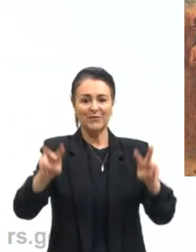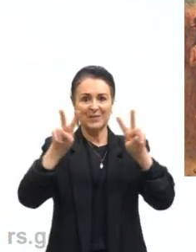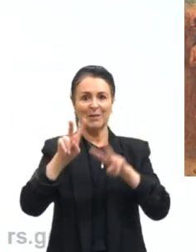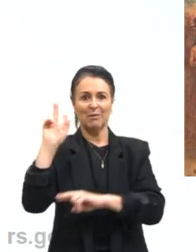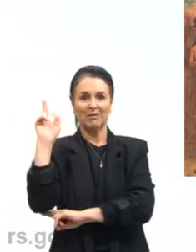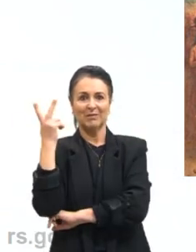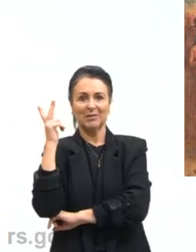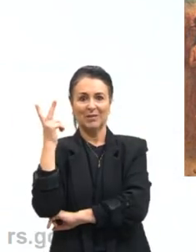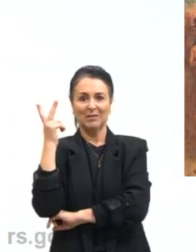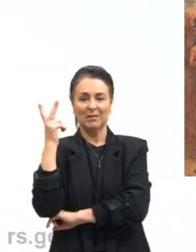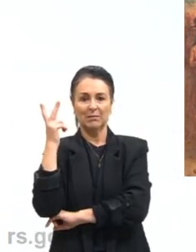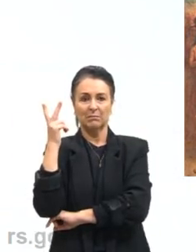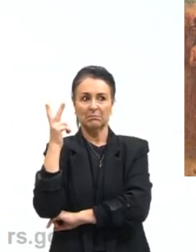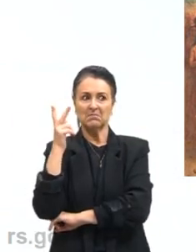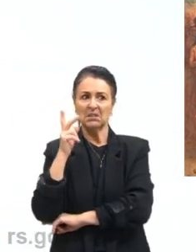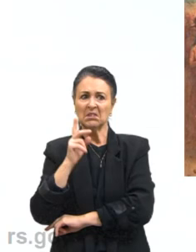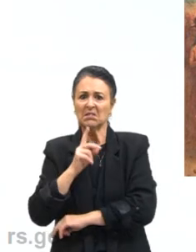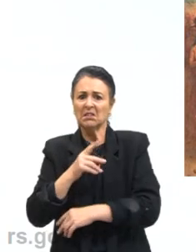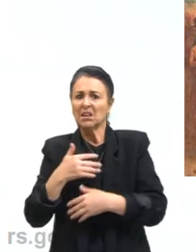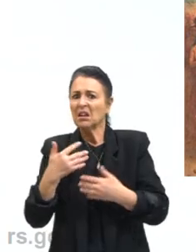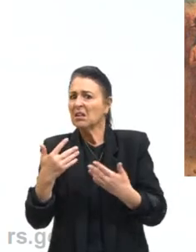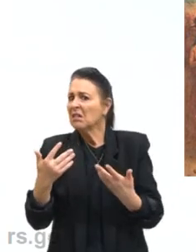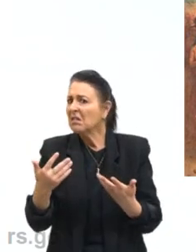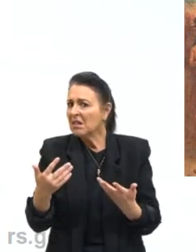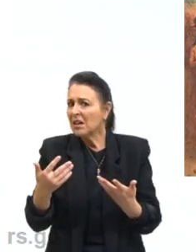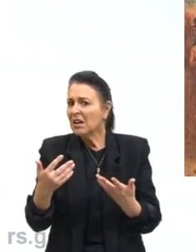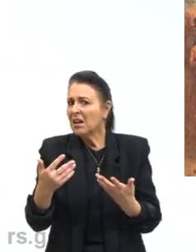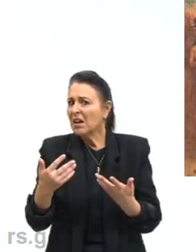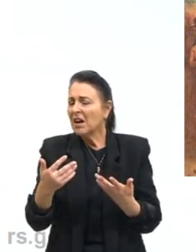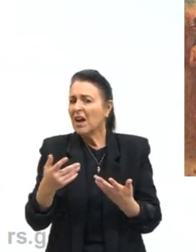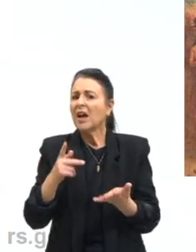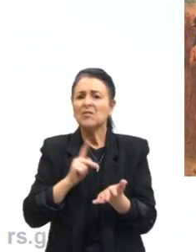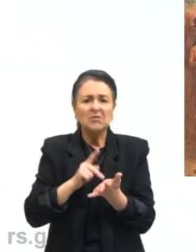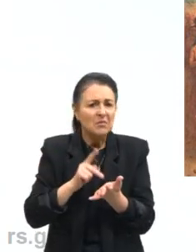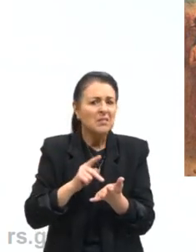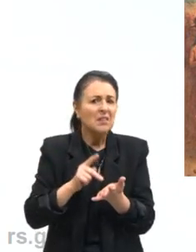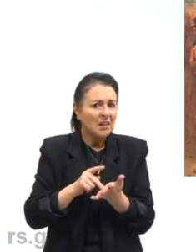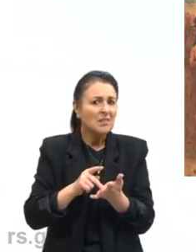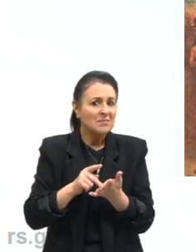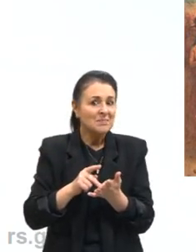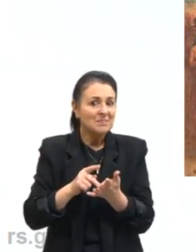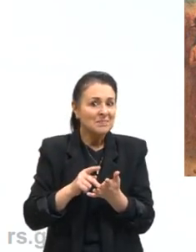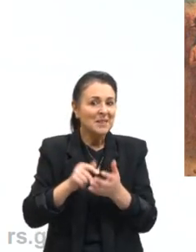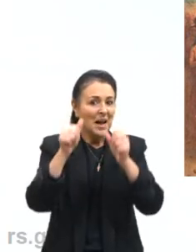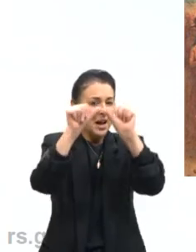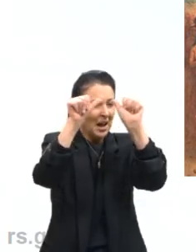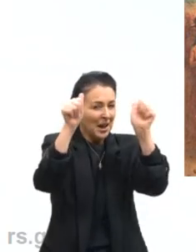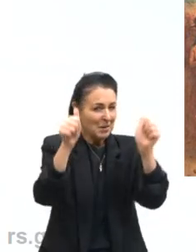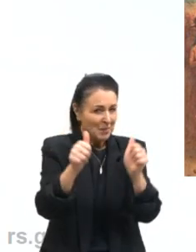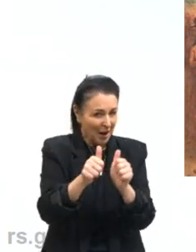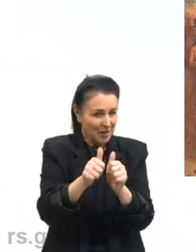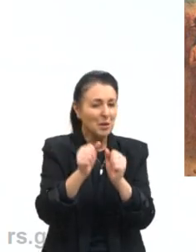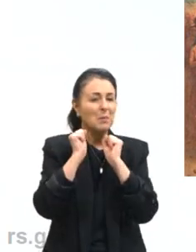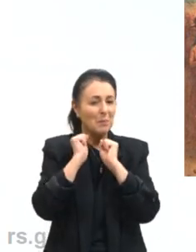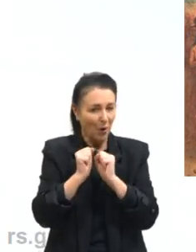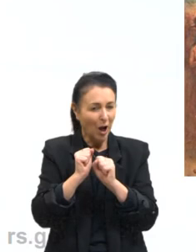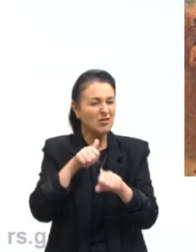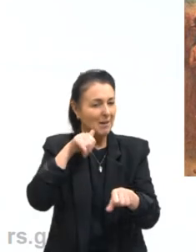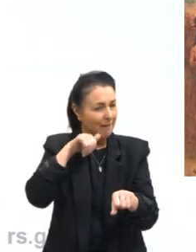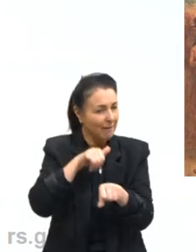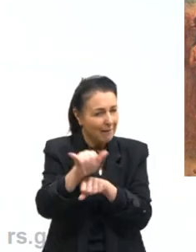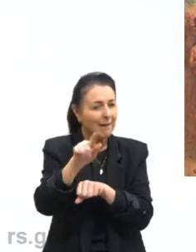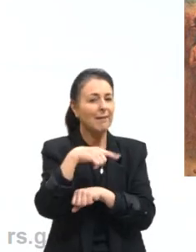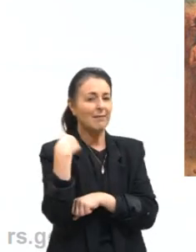E nem sempre é assim, nem sempre é como a imagem conta, a imagem pode nos enganar. E é